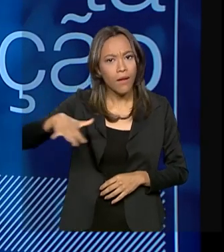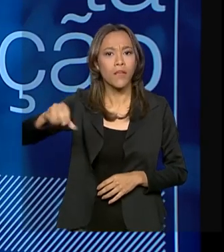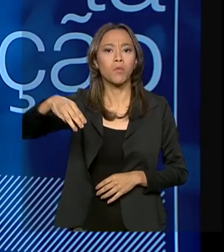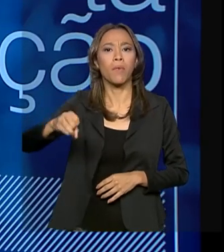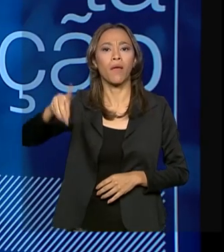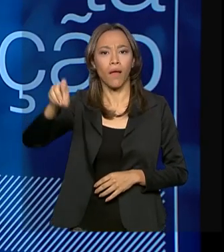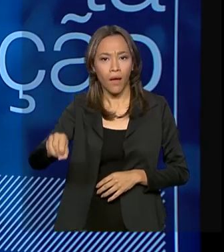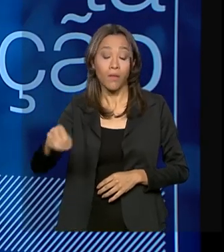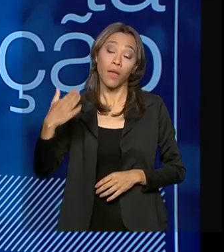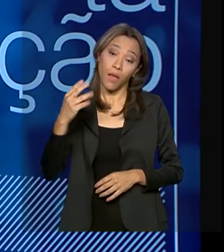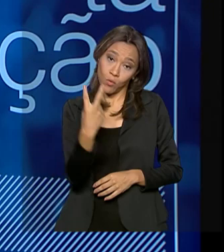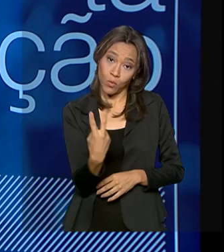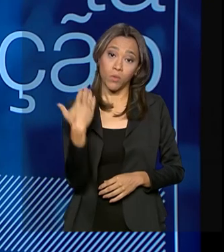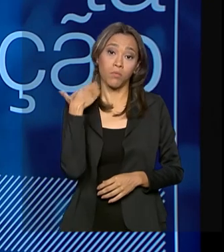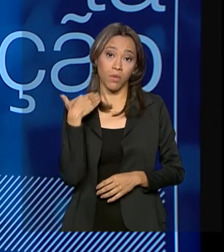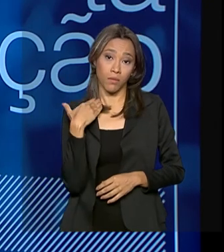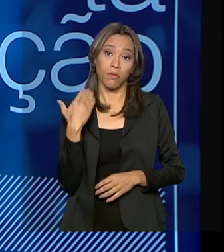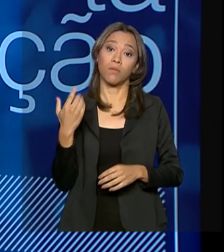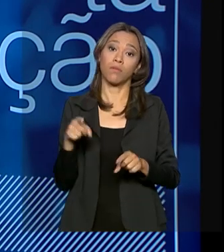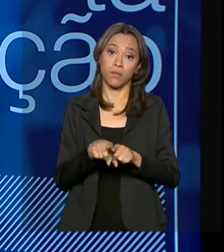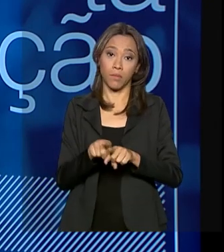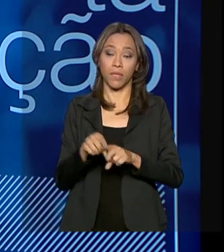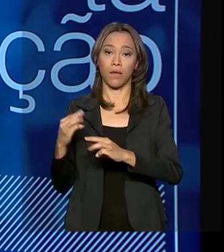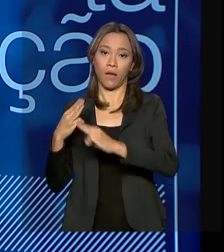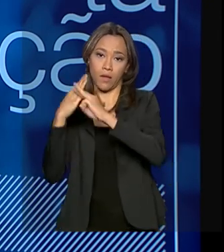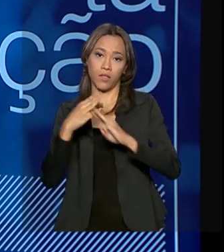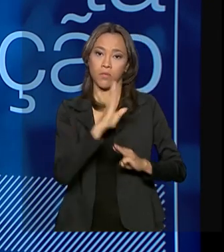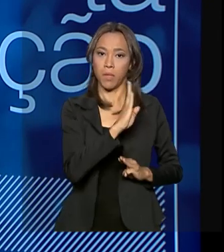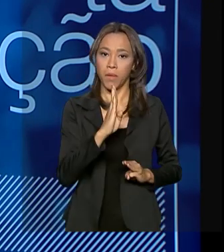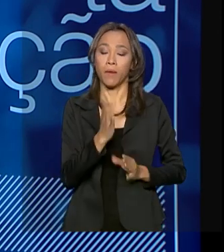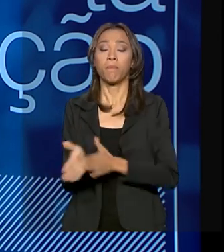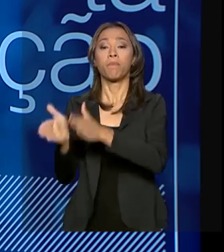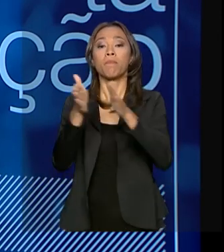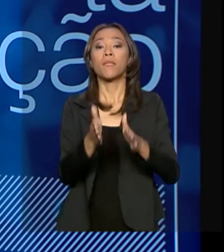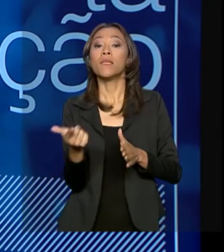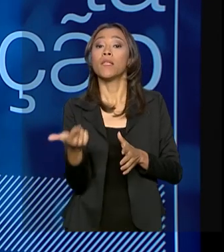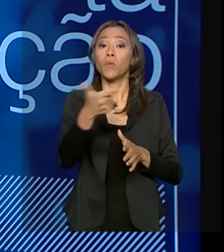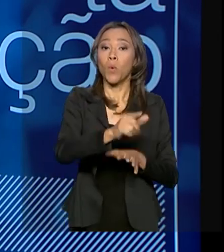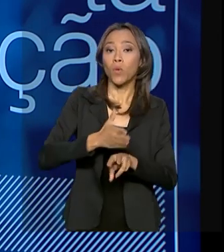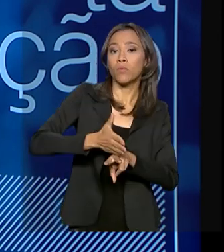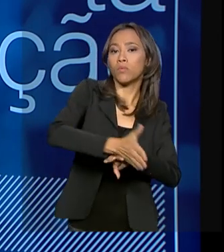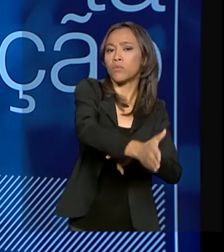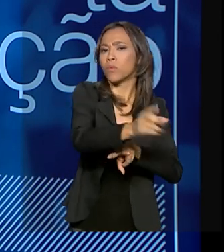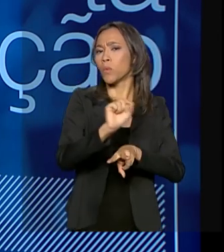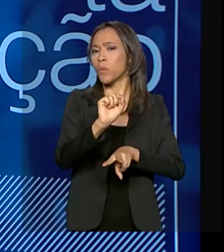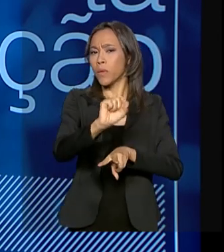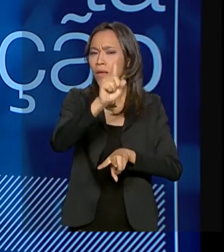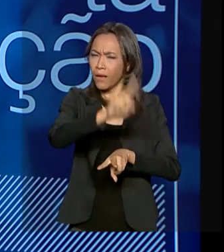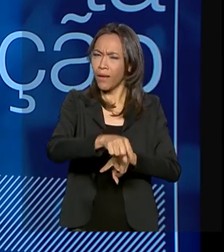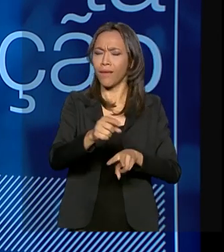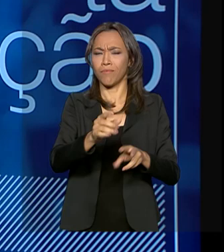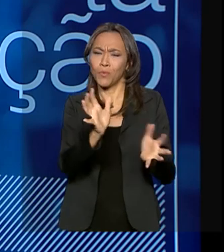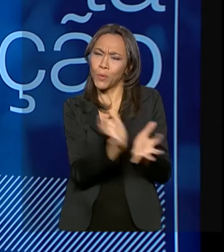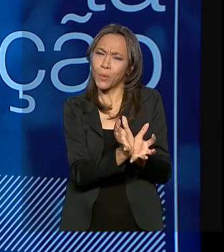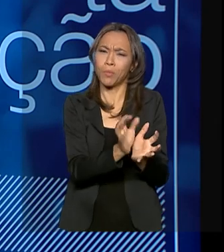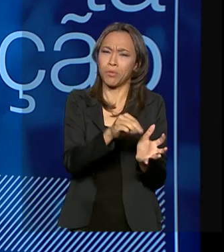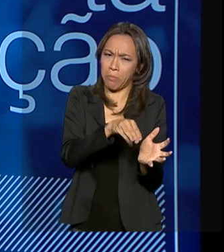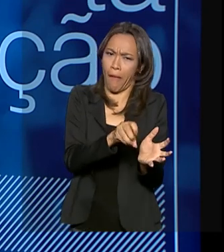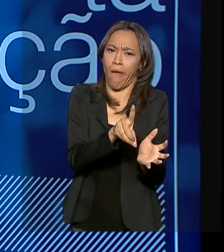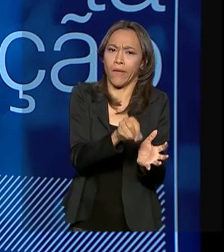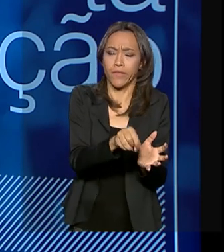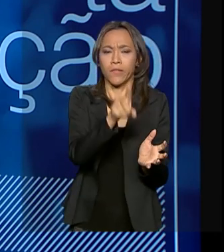e Banco do Brasil. E temos aquele que tem competição, uma grande competição, que de classe média, com recursos da